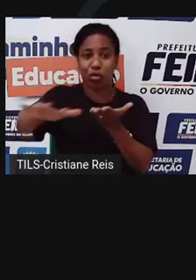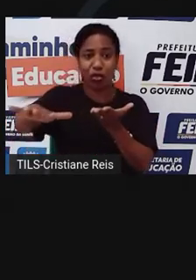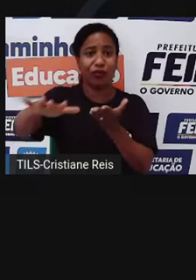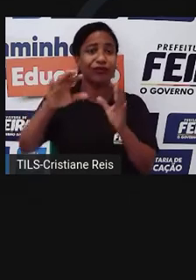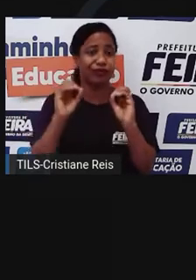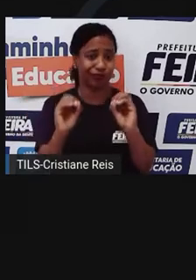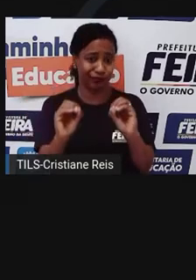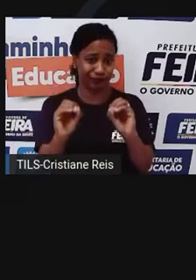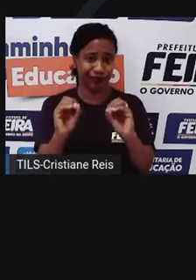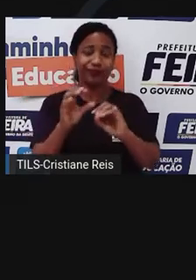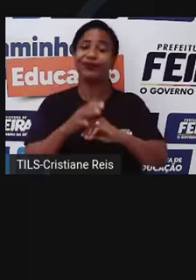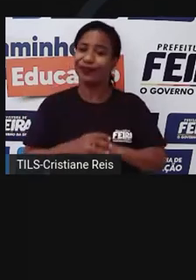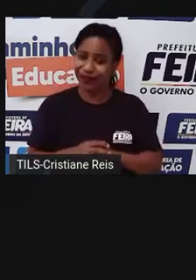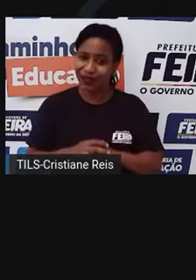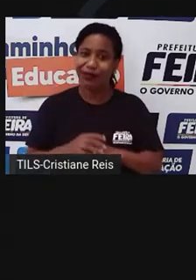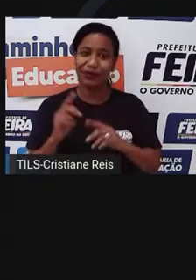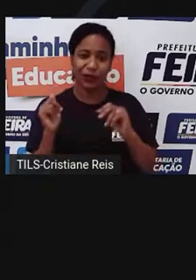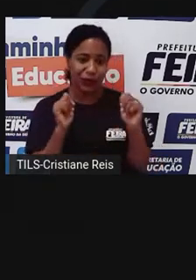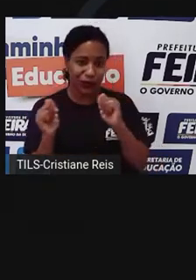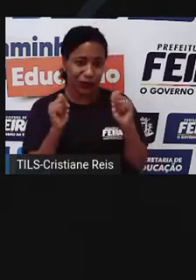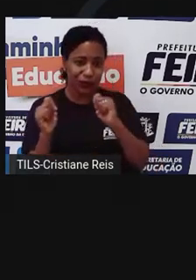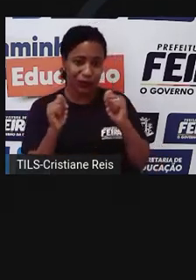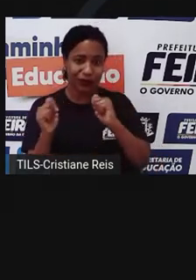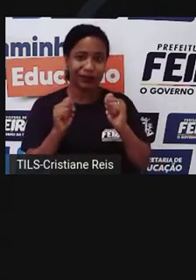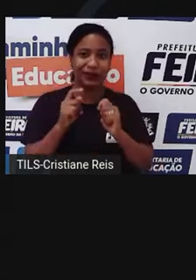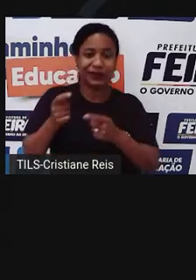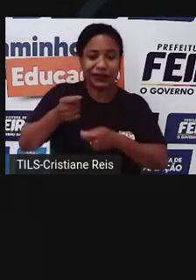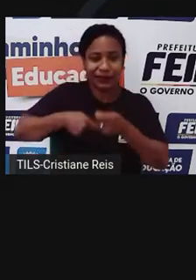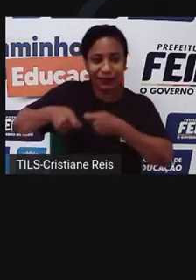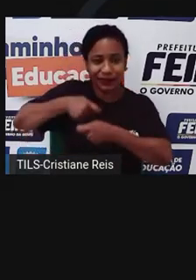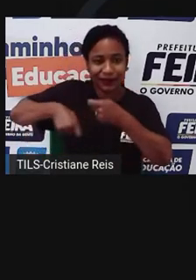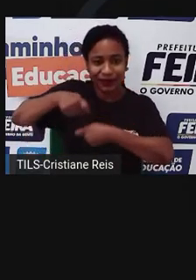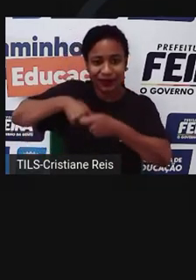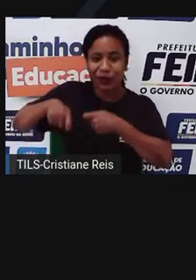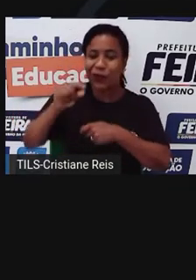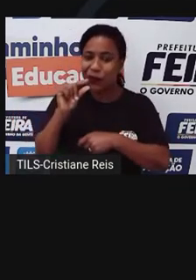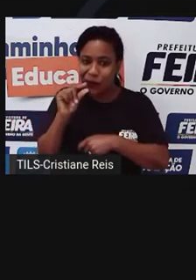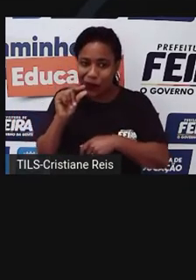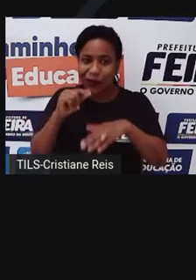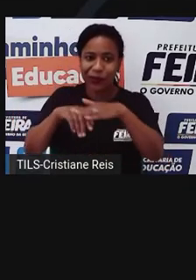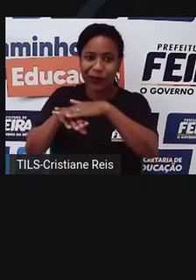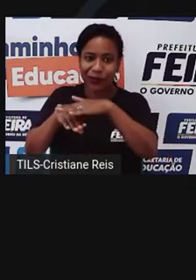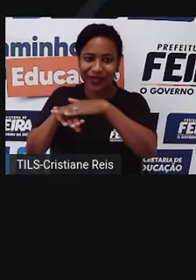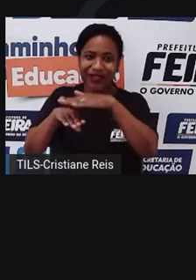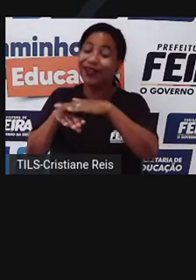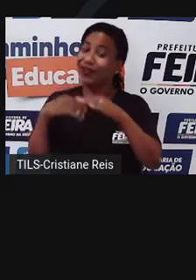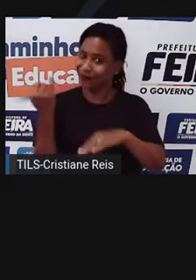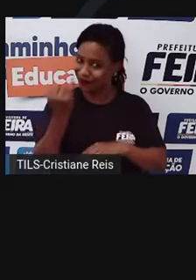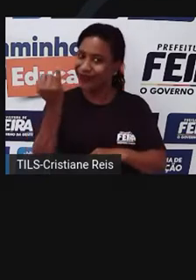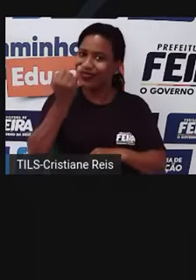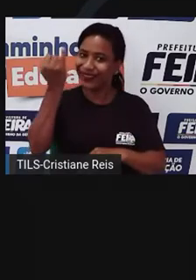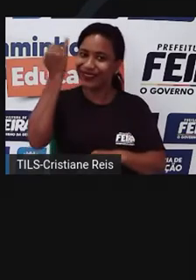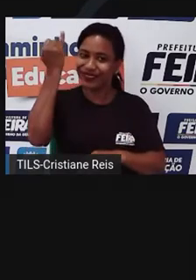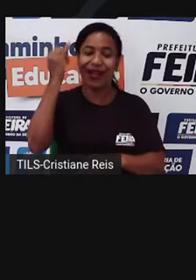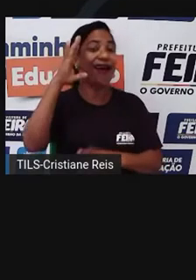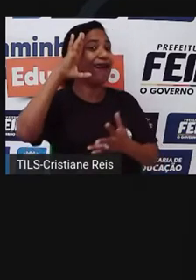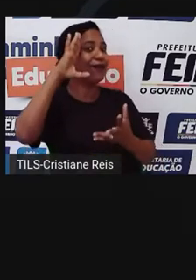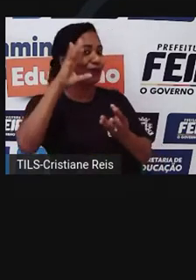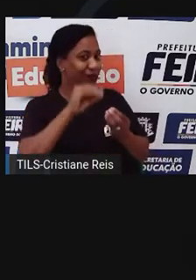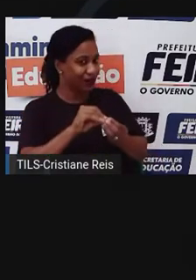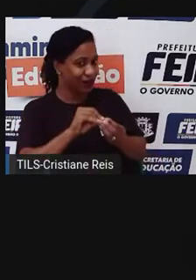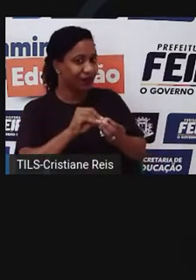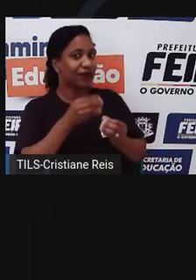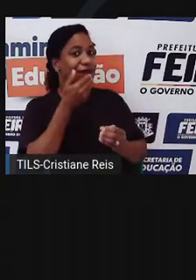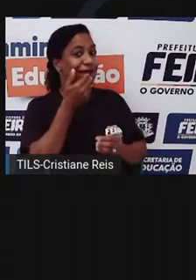se ganha pouco cuidando das suas economias, você vai ter um pouquinho sempre. Acho que entendi tudo. Então, melhor a gente